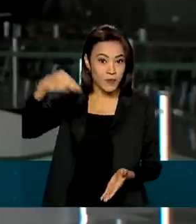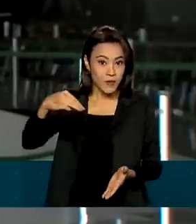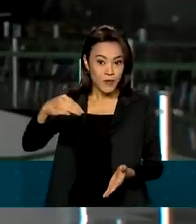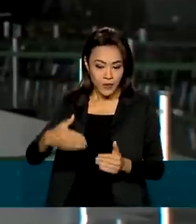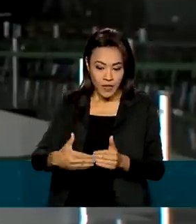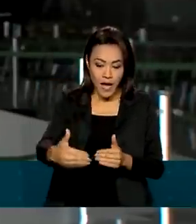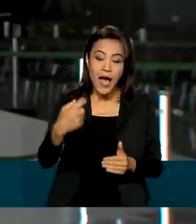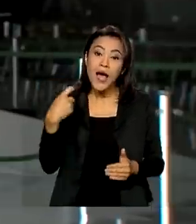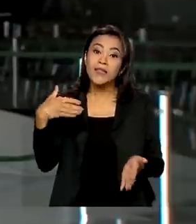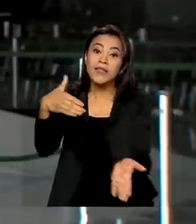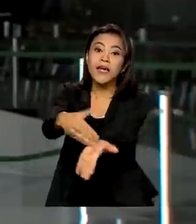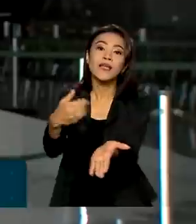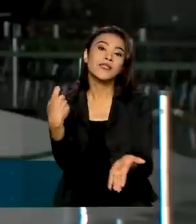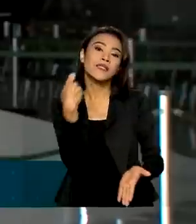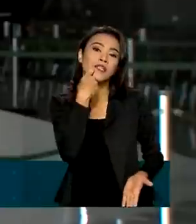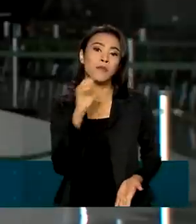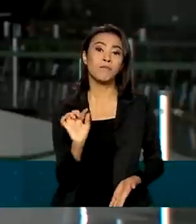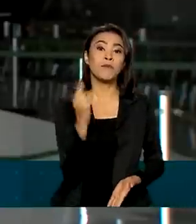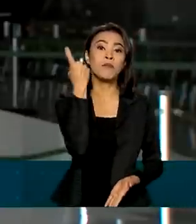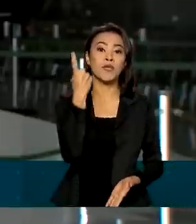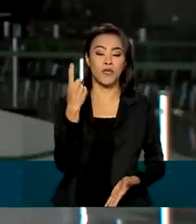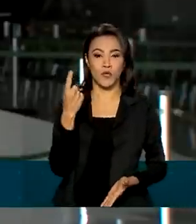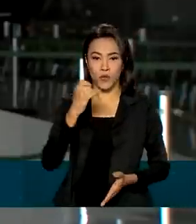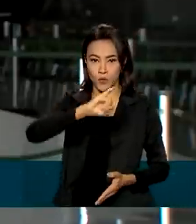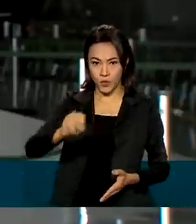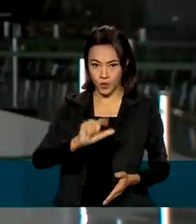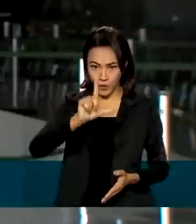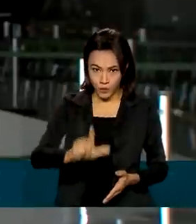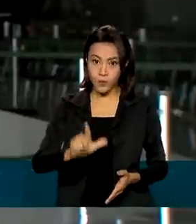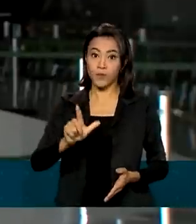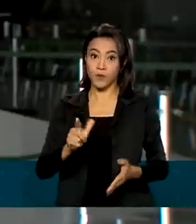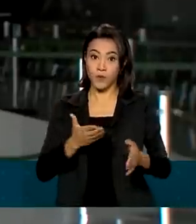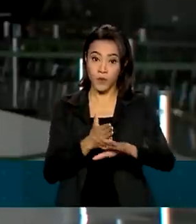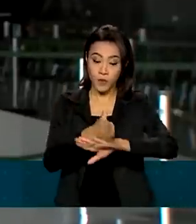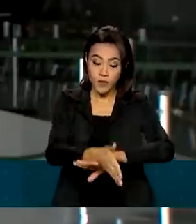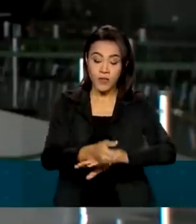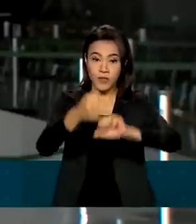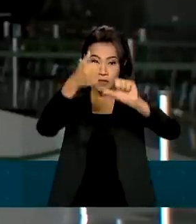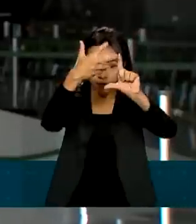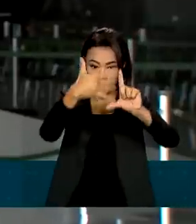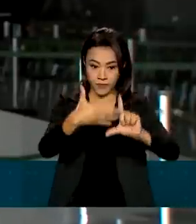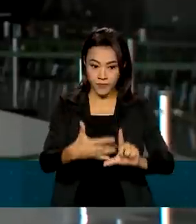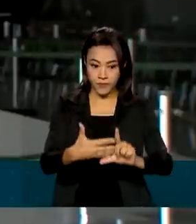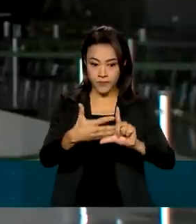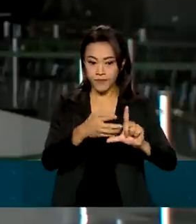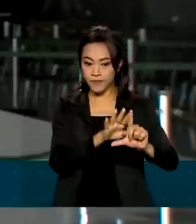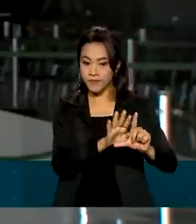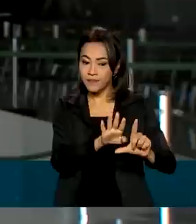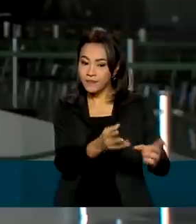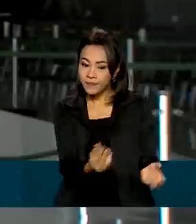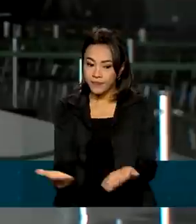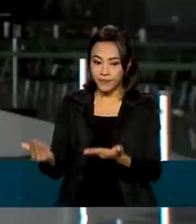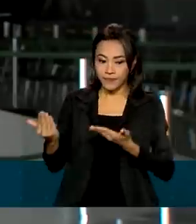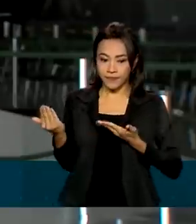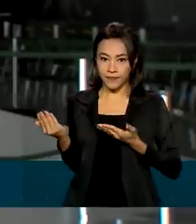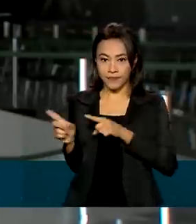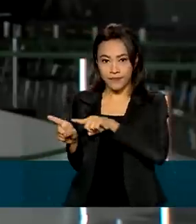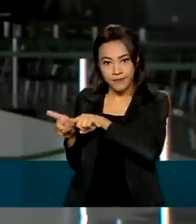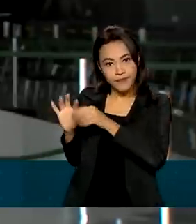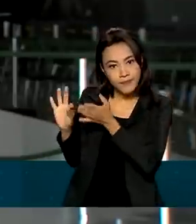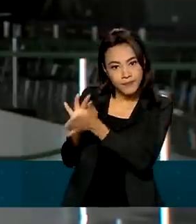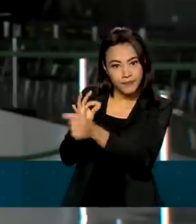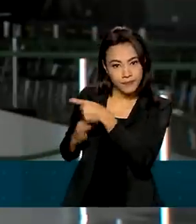1º de julho, pela internet no portal acessounico.mec.gov.br.sisu.